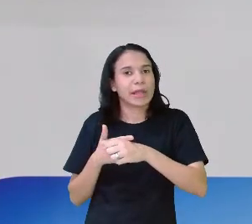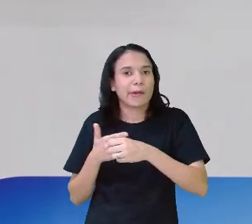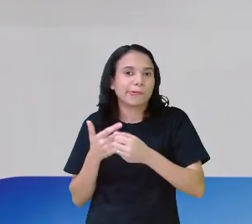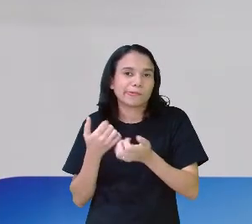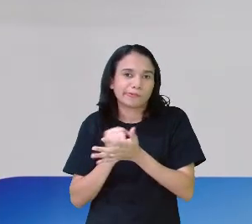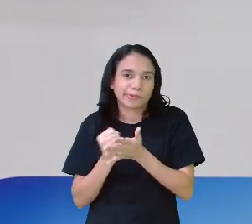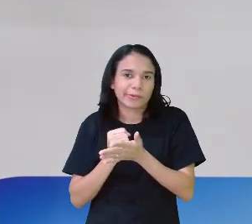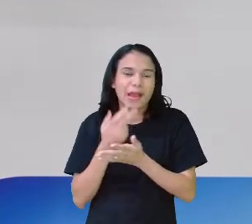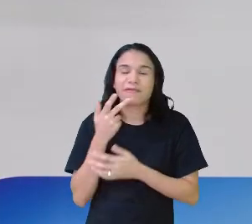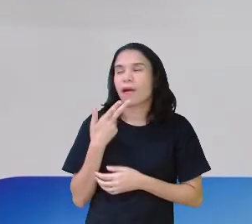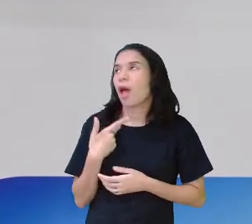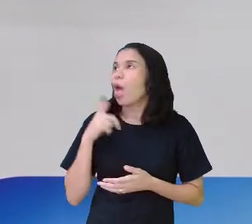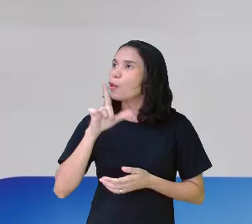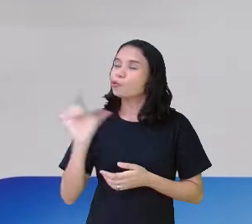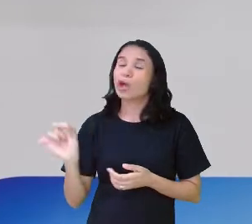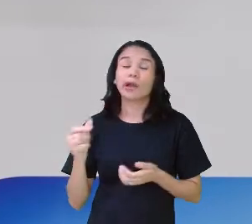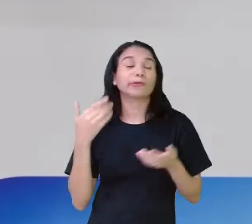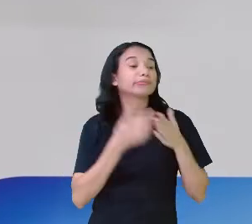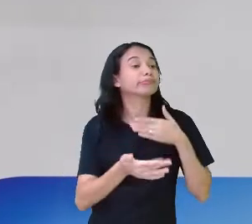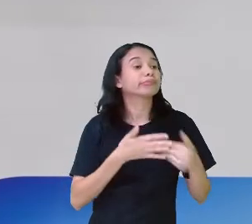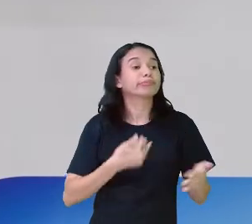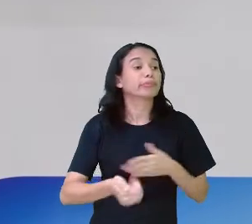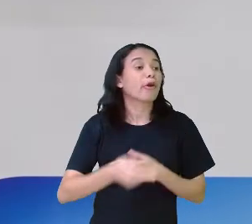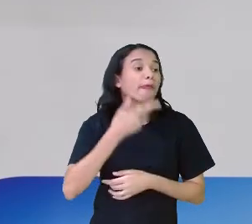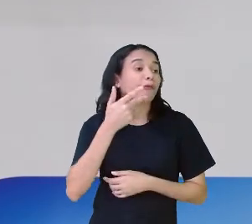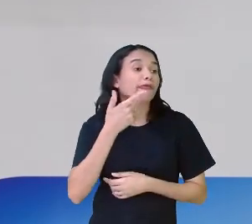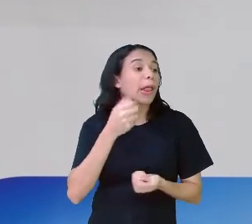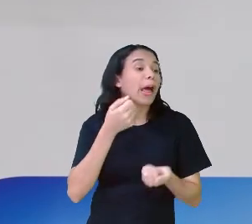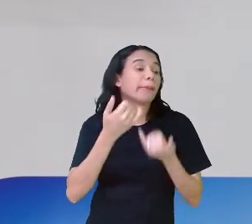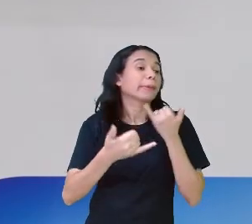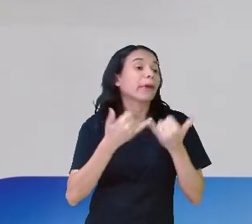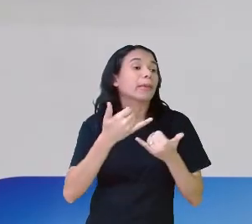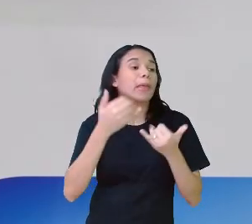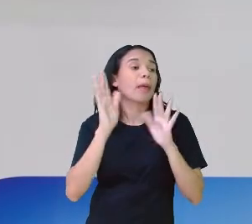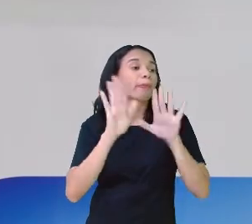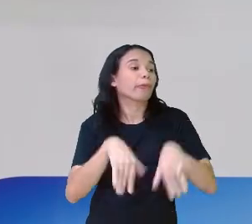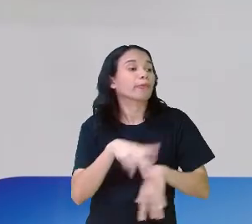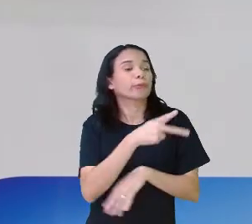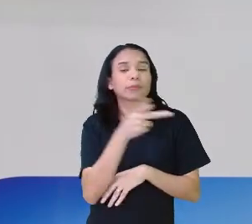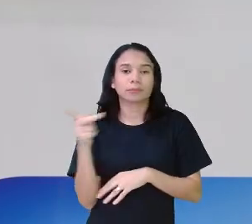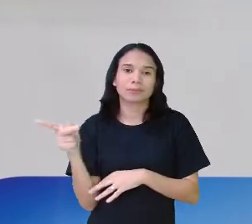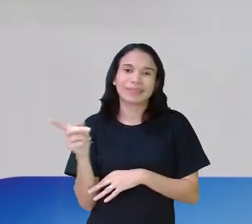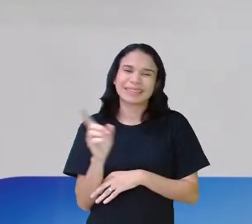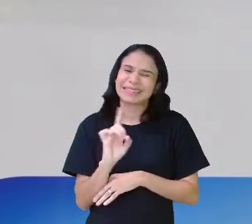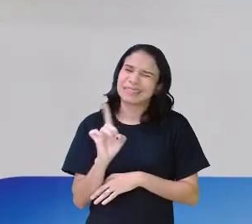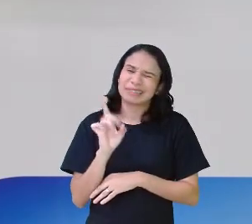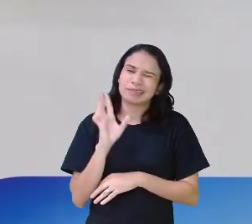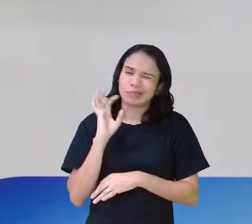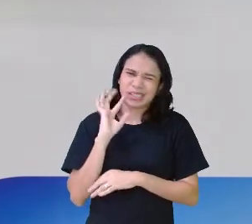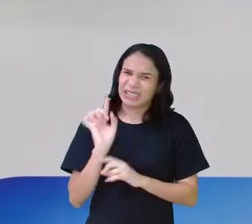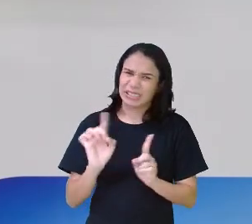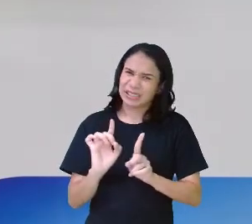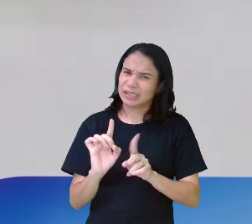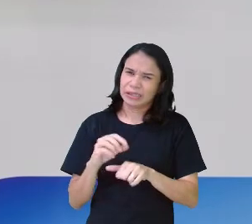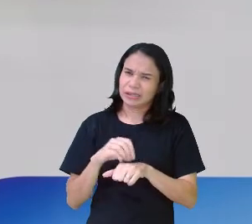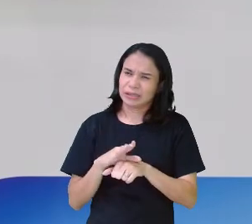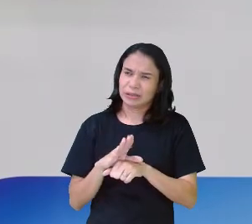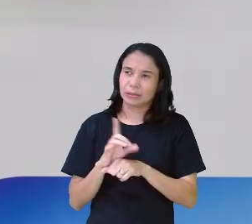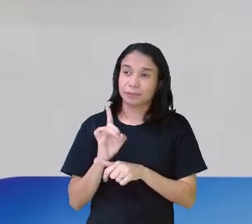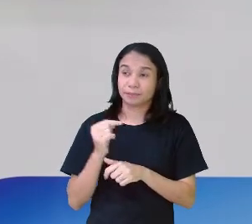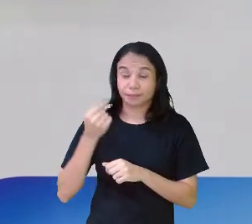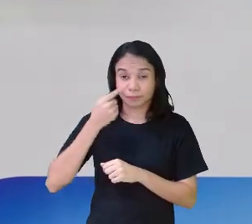brincadeira. Por exemplo, ah, eu saí, não tem mais graça pra mim, vou estragar a graça dos outros. Aí não é legal, né, gente? Fica aí a dica, não é legal fazer isso.